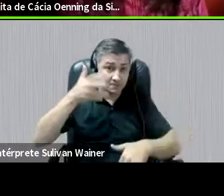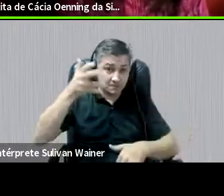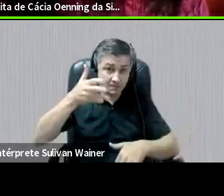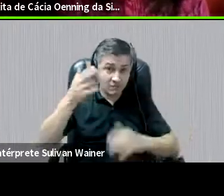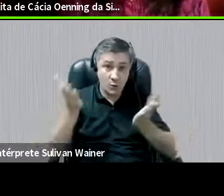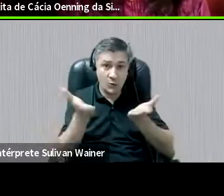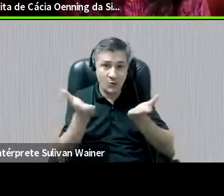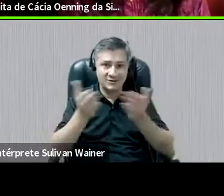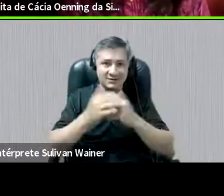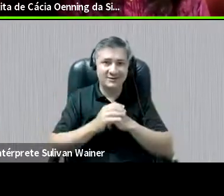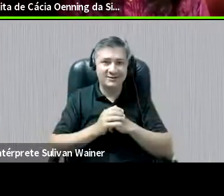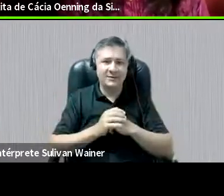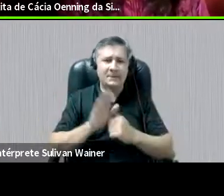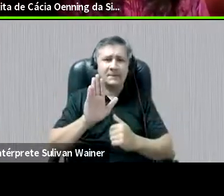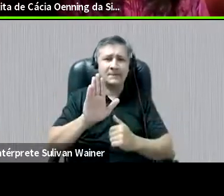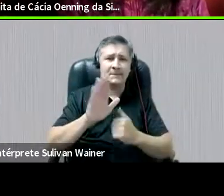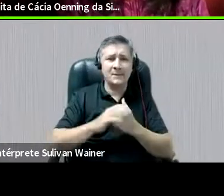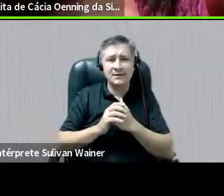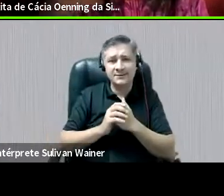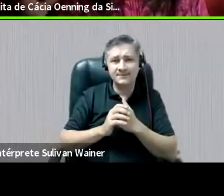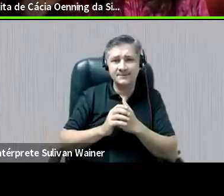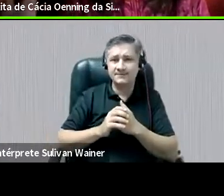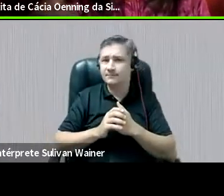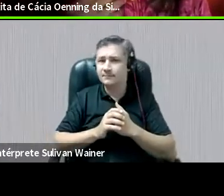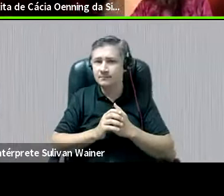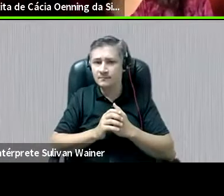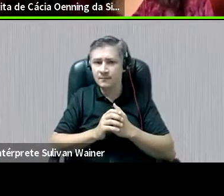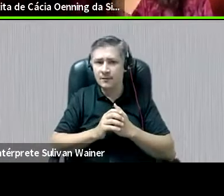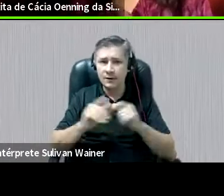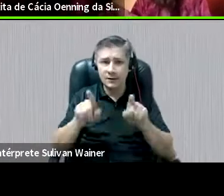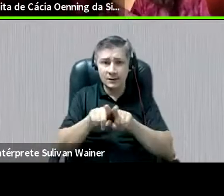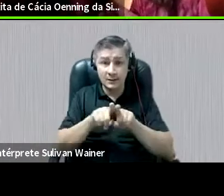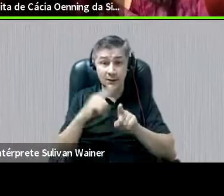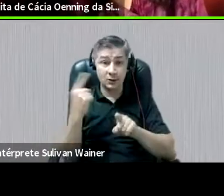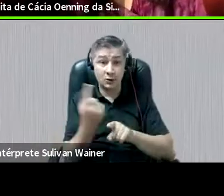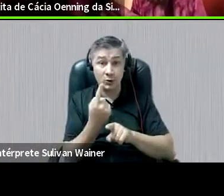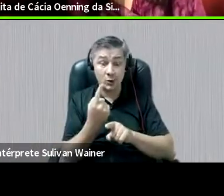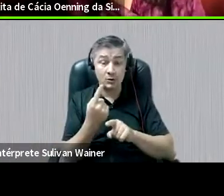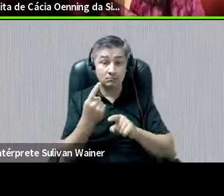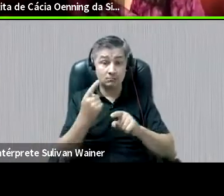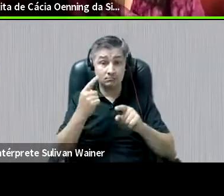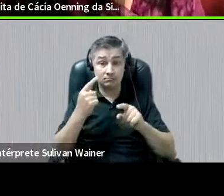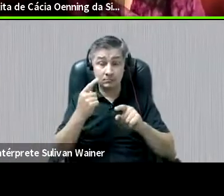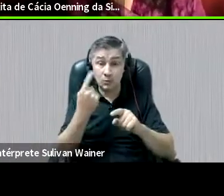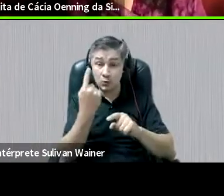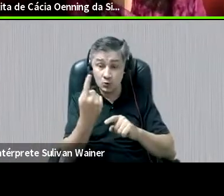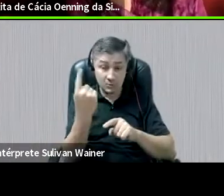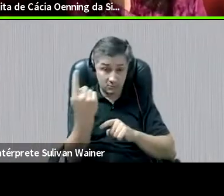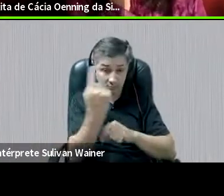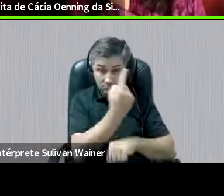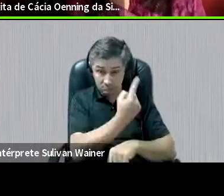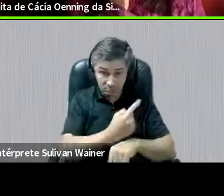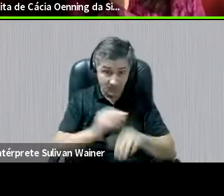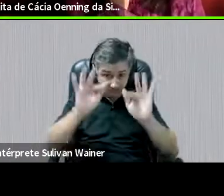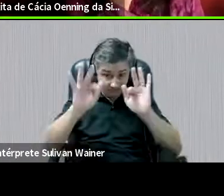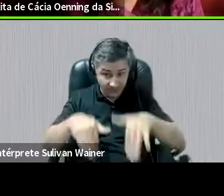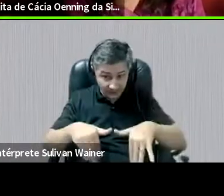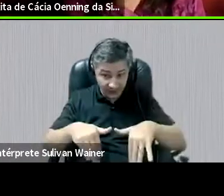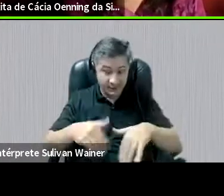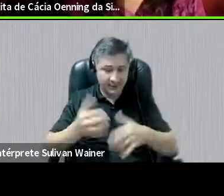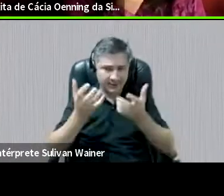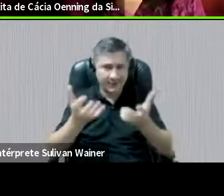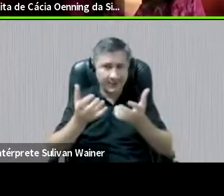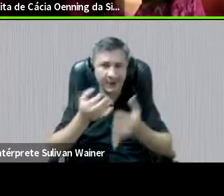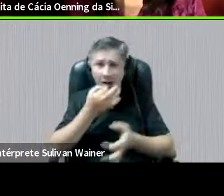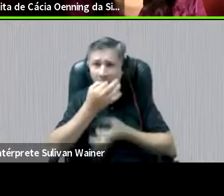mas, além de a gente dar uma rodada para cada uma para finalizar, eu queria